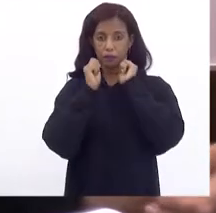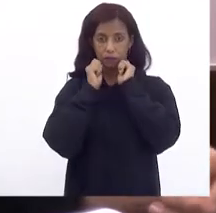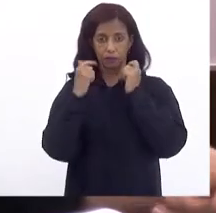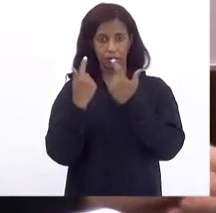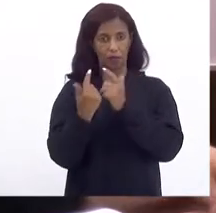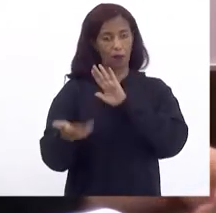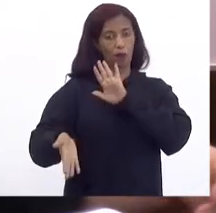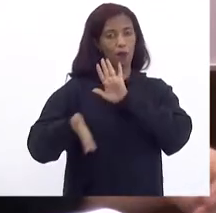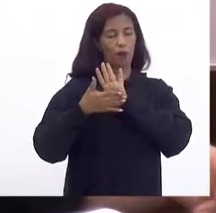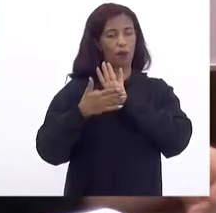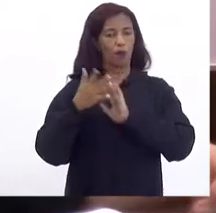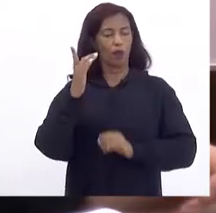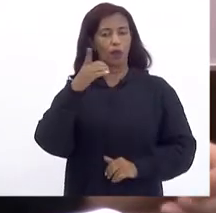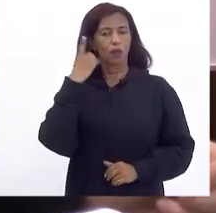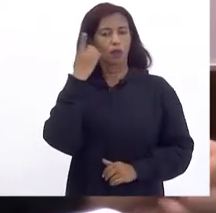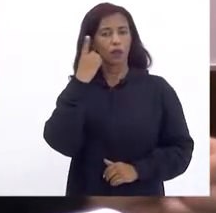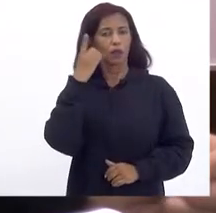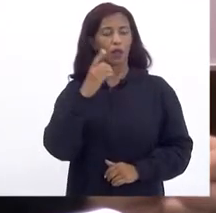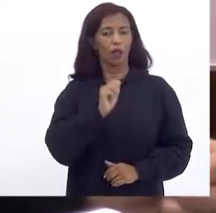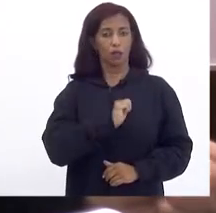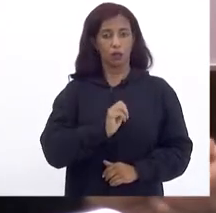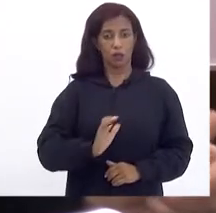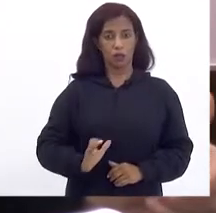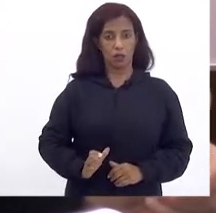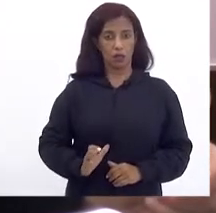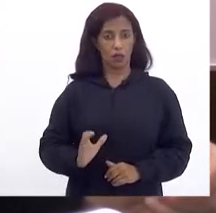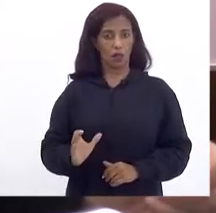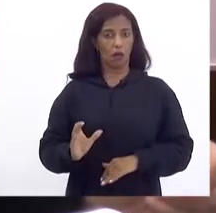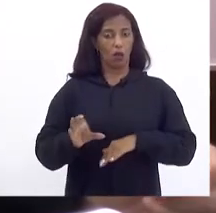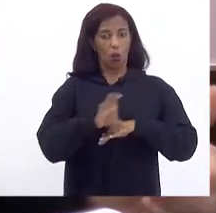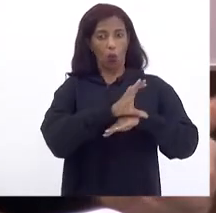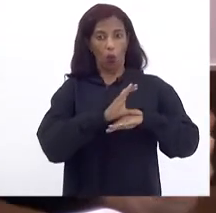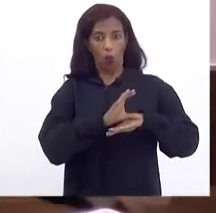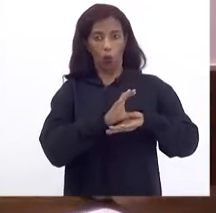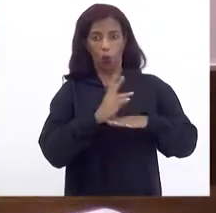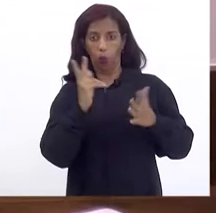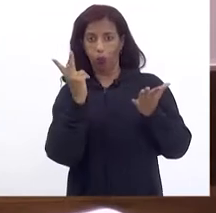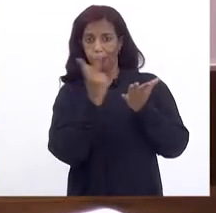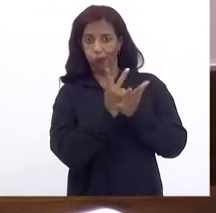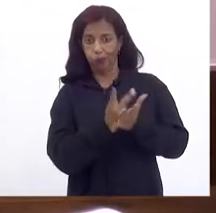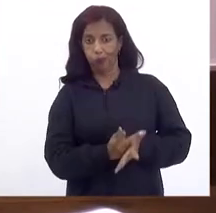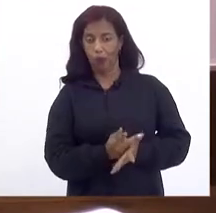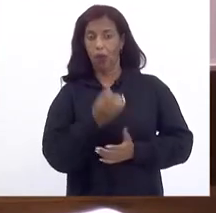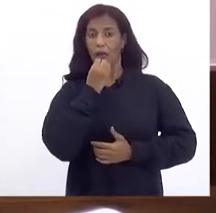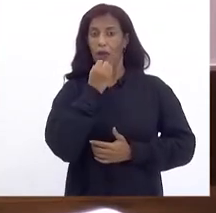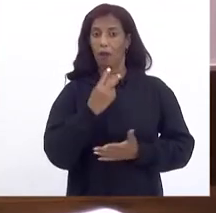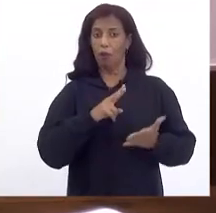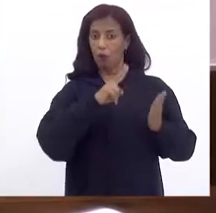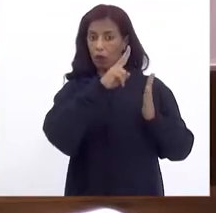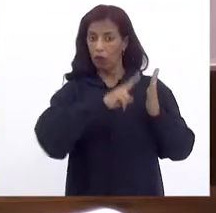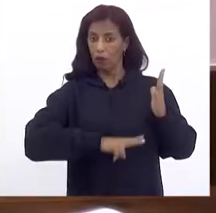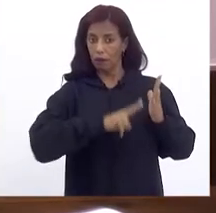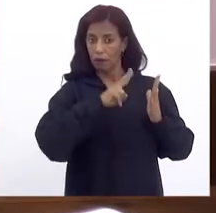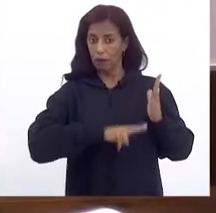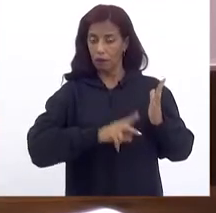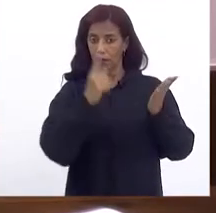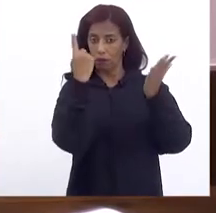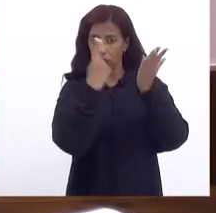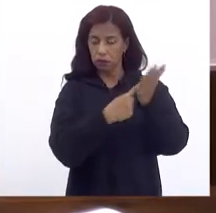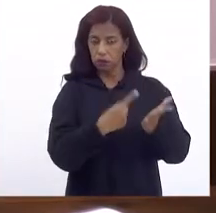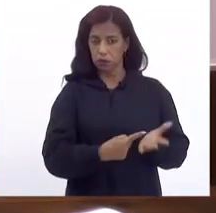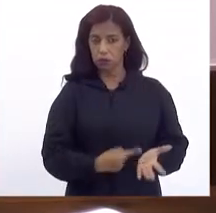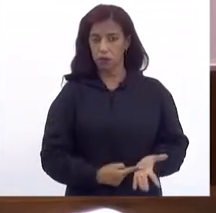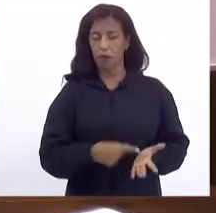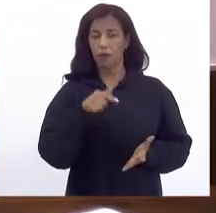Proposta do deputado André Siliano Inconstitucional Então é bom Ler esse acórdão Para que